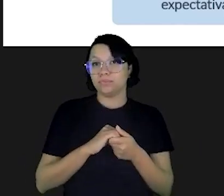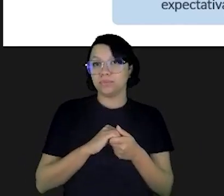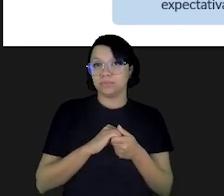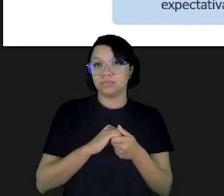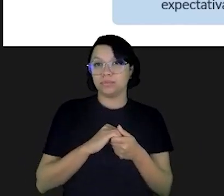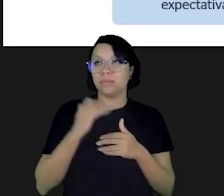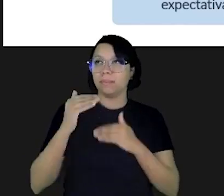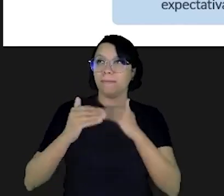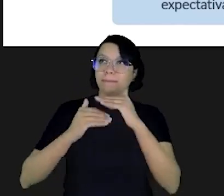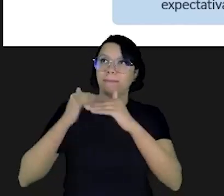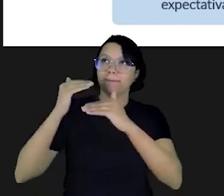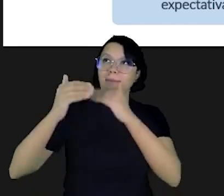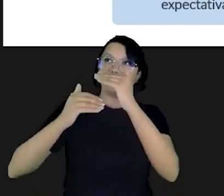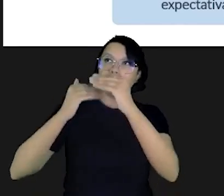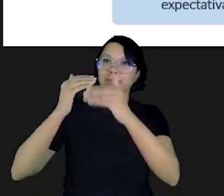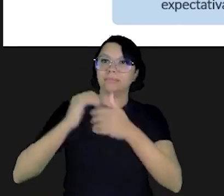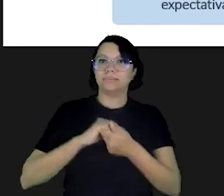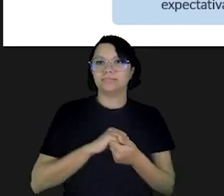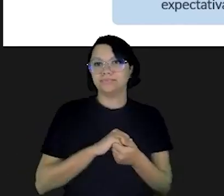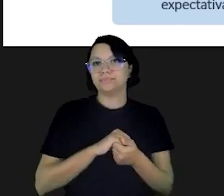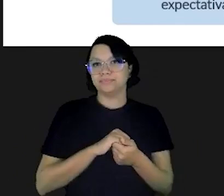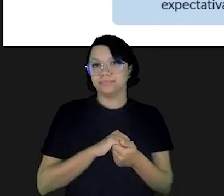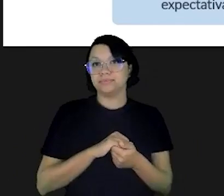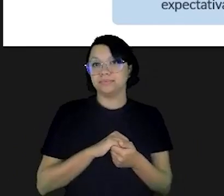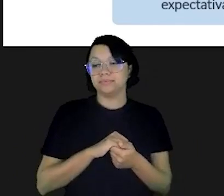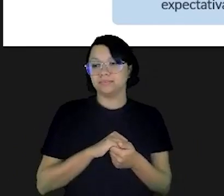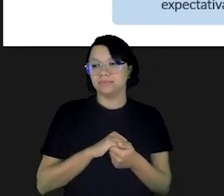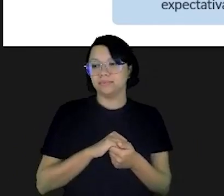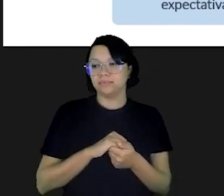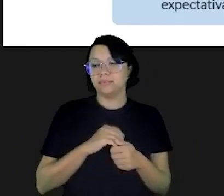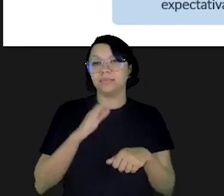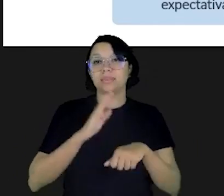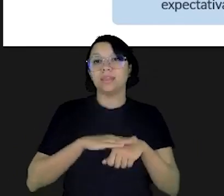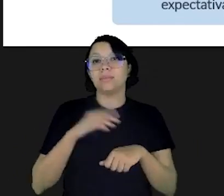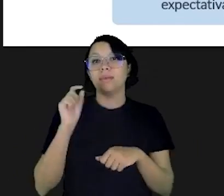significativos com o passar do tempo